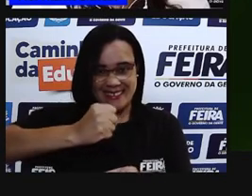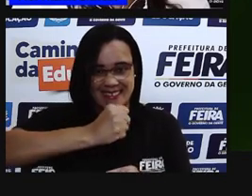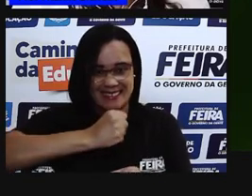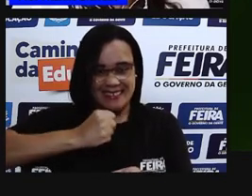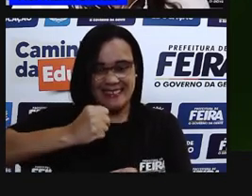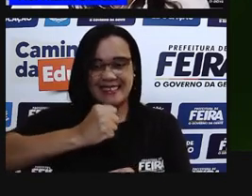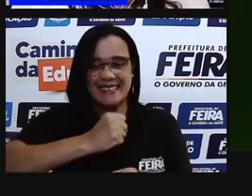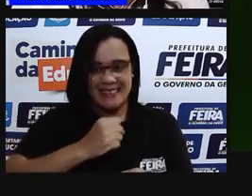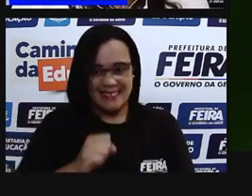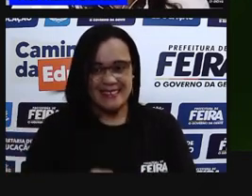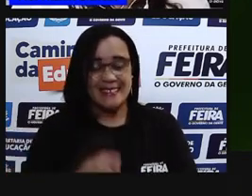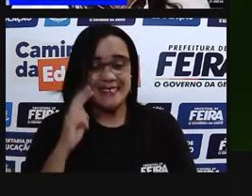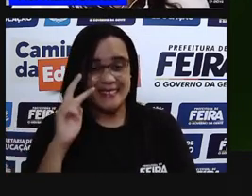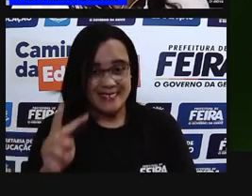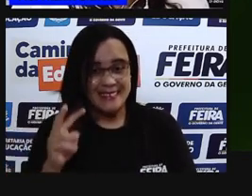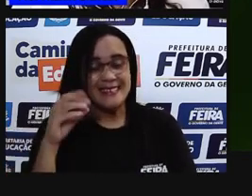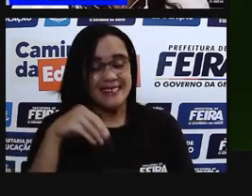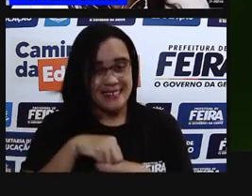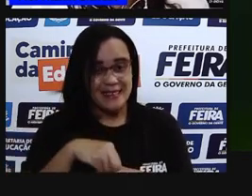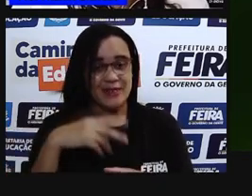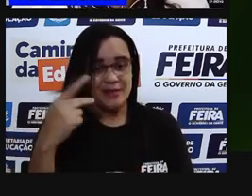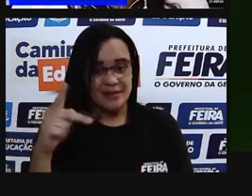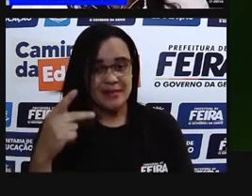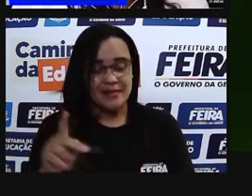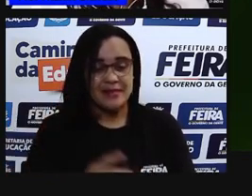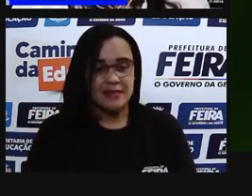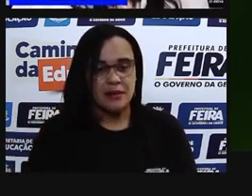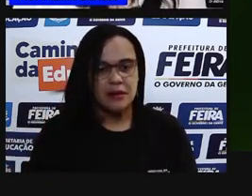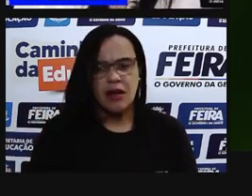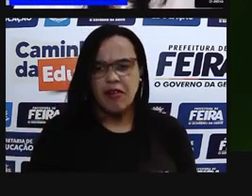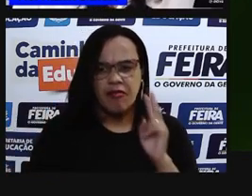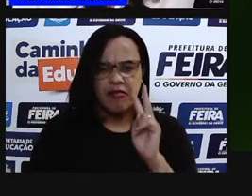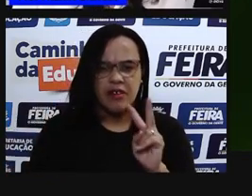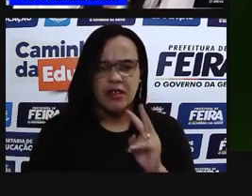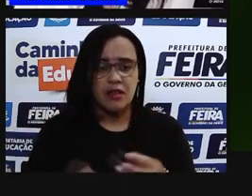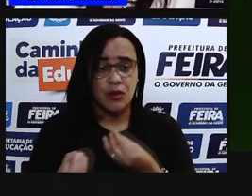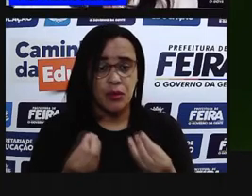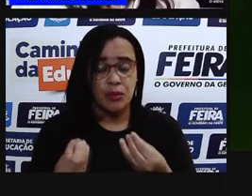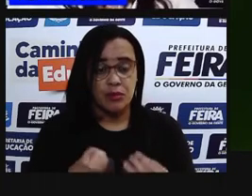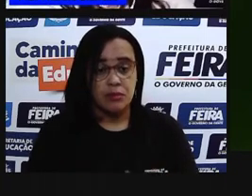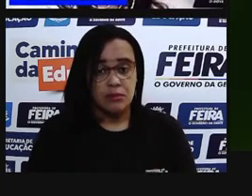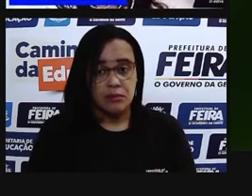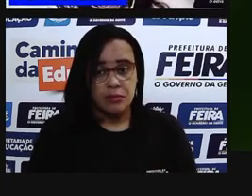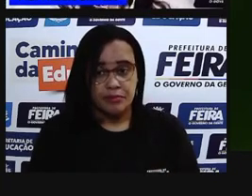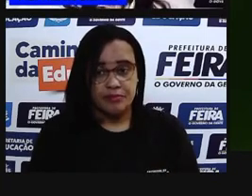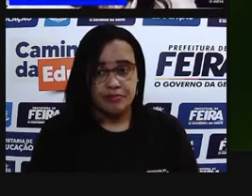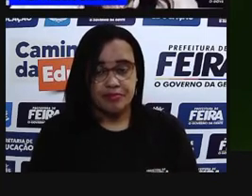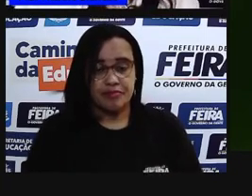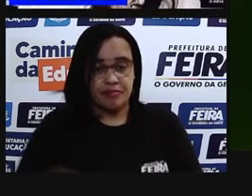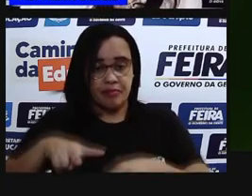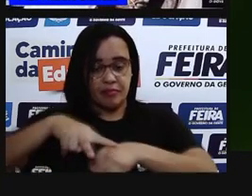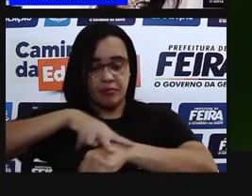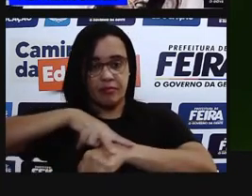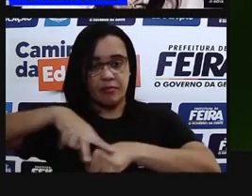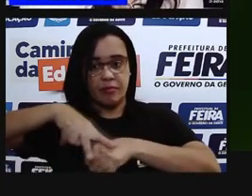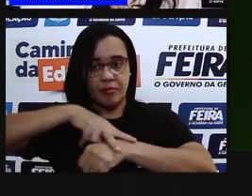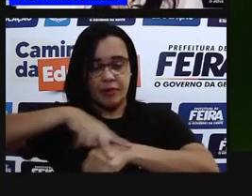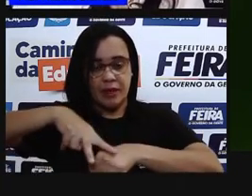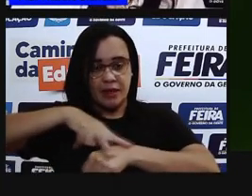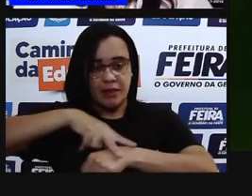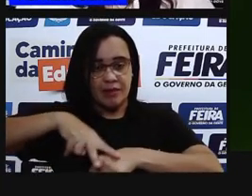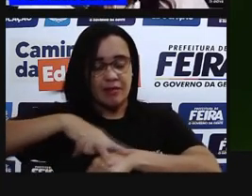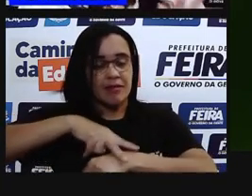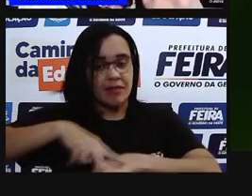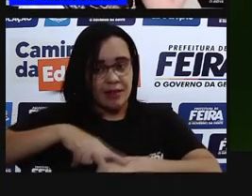cristas, que a gente diz, algumas ondinhas aqui. Essa estrutura esverdeada é o que a gente chama de mitocôndria.